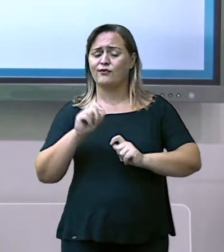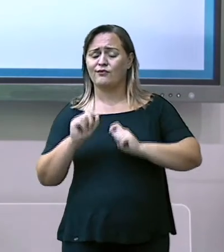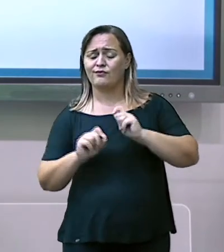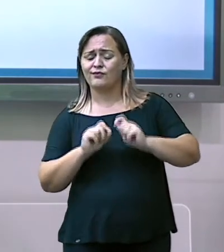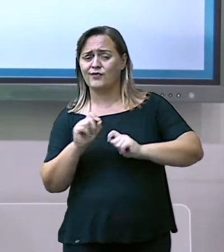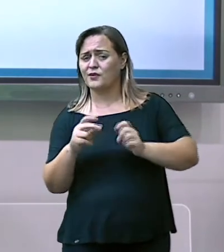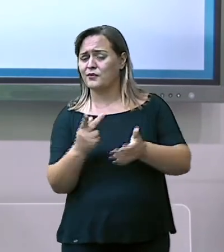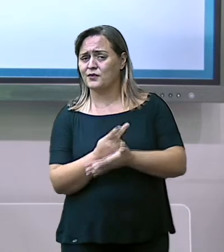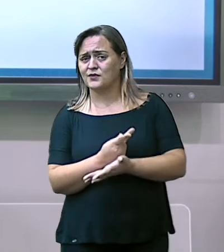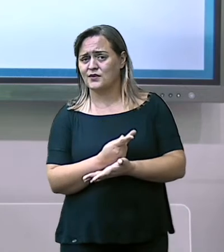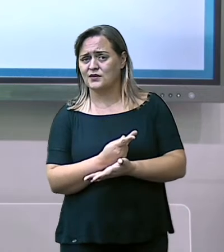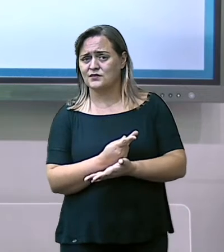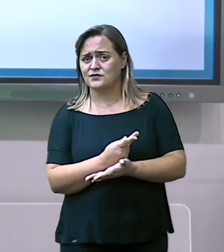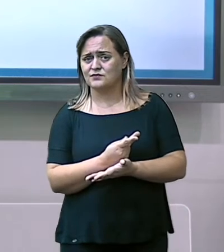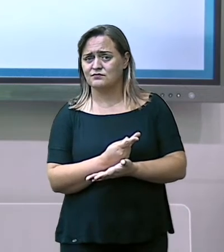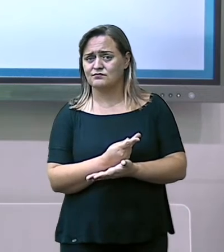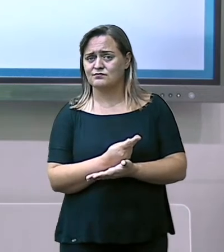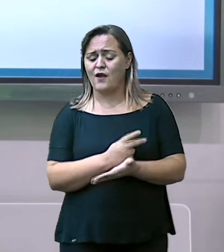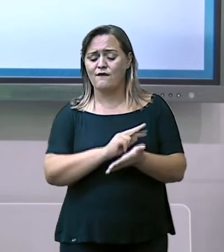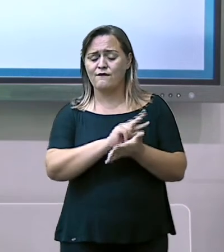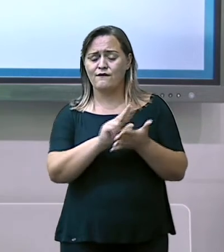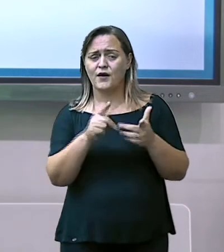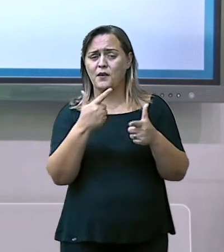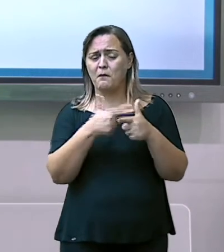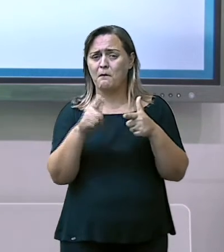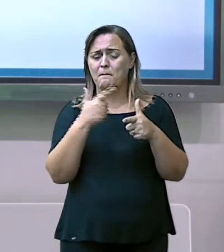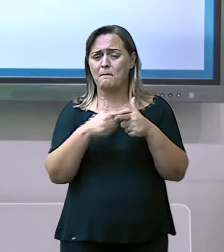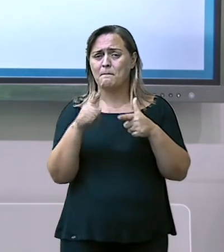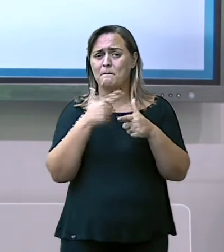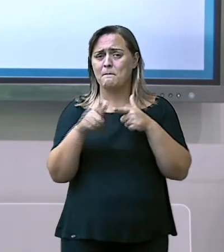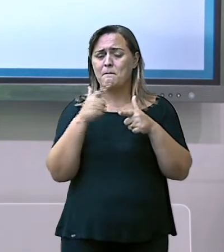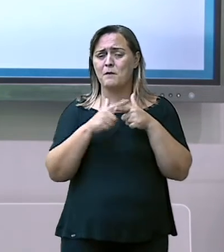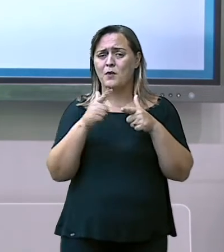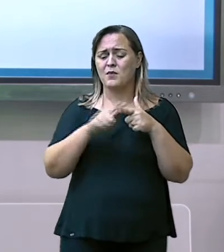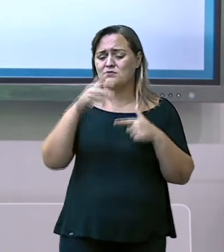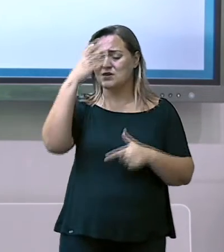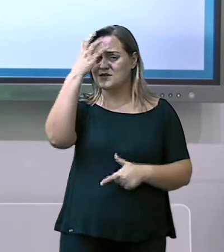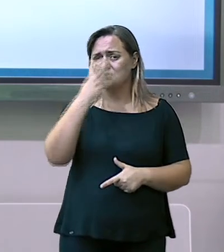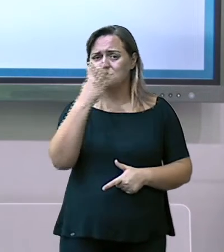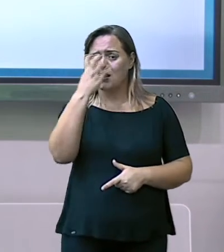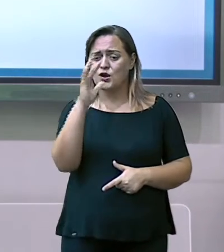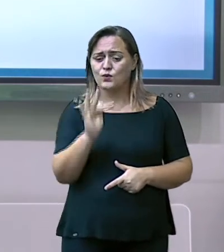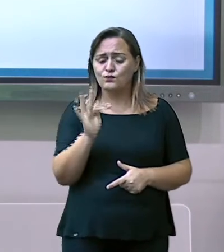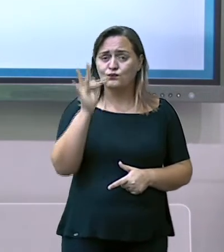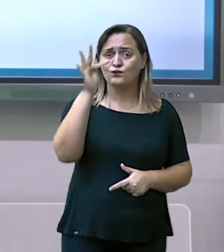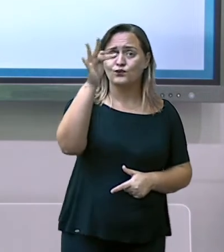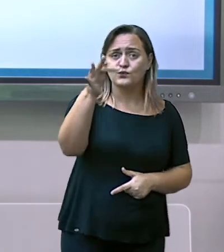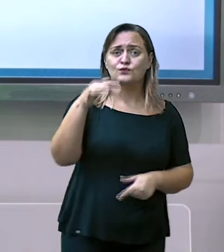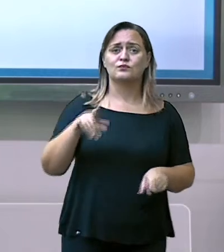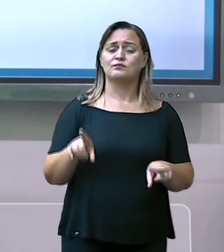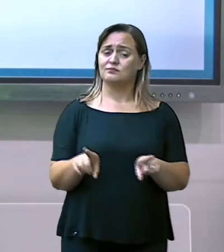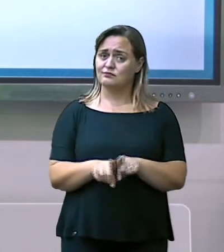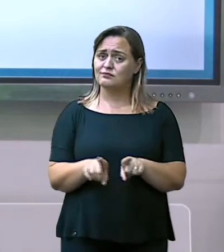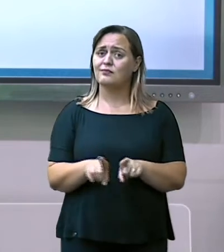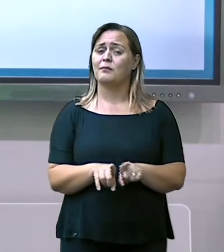muito grave e a longo prazo. Certo?